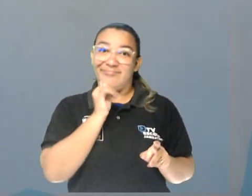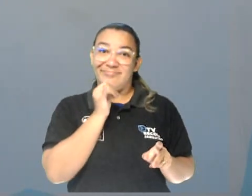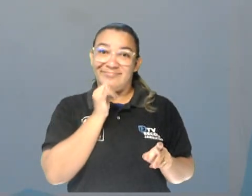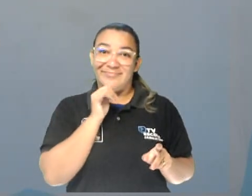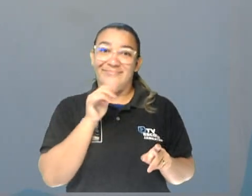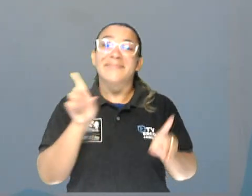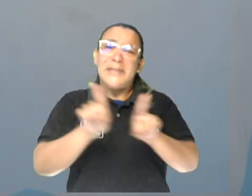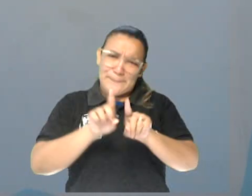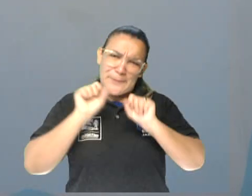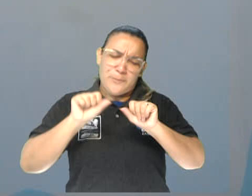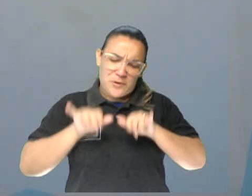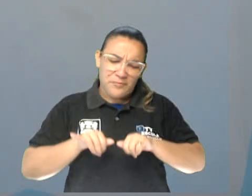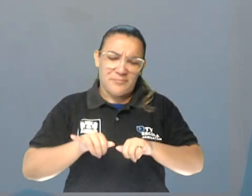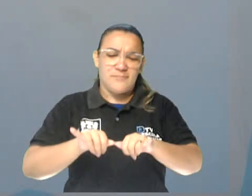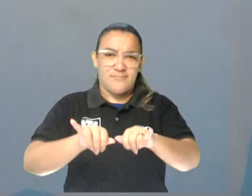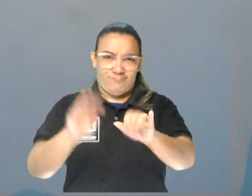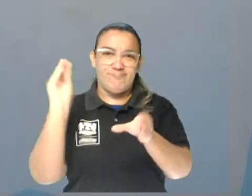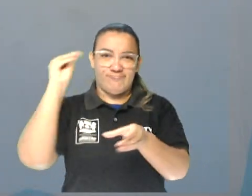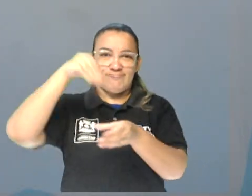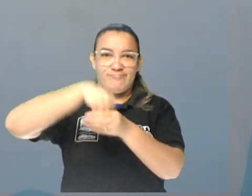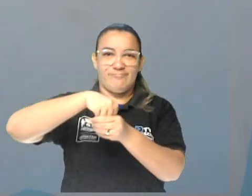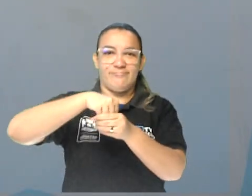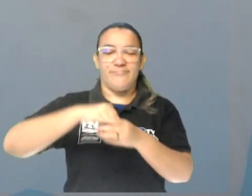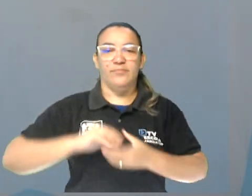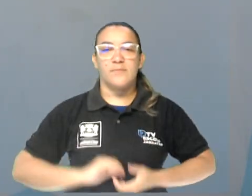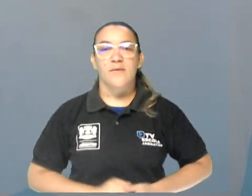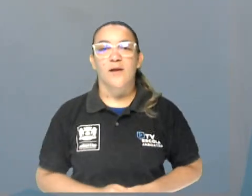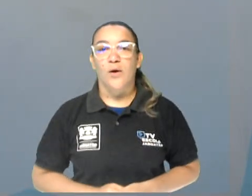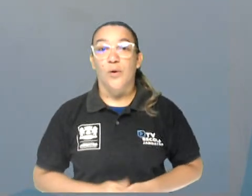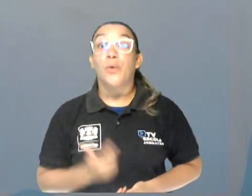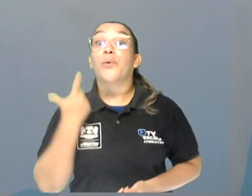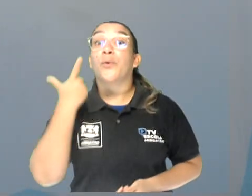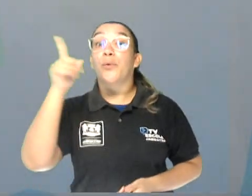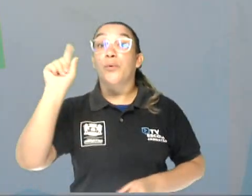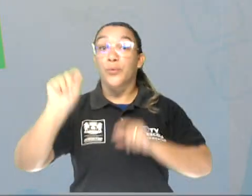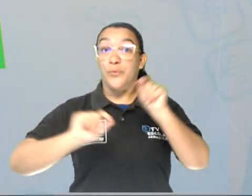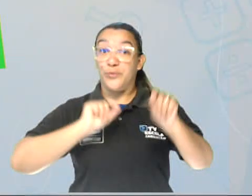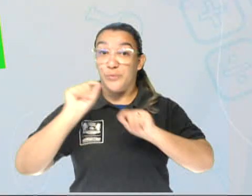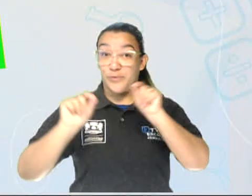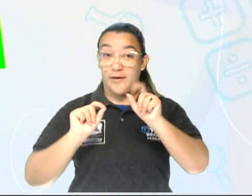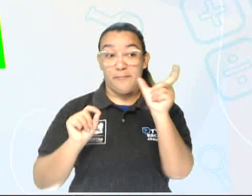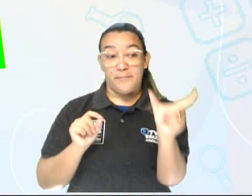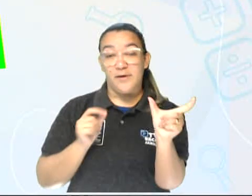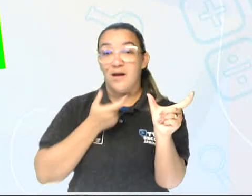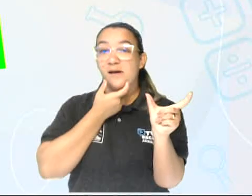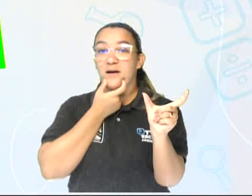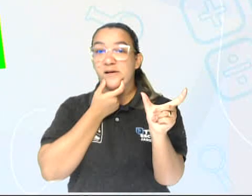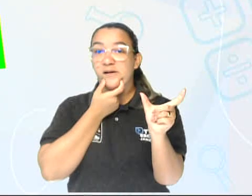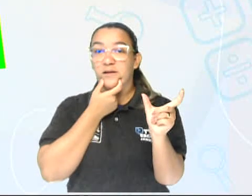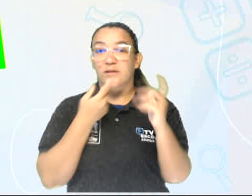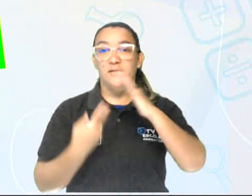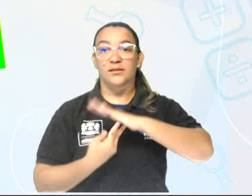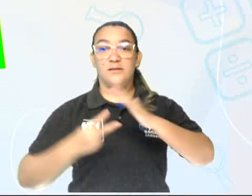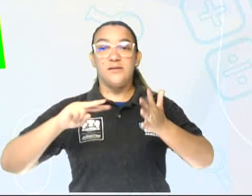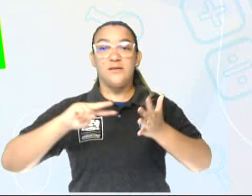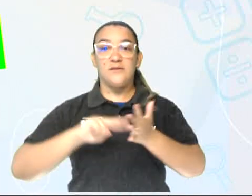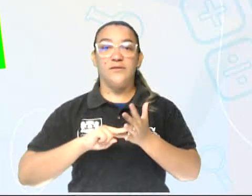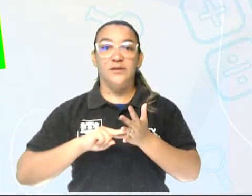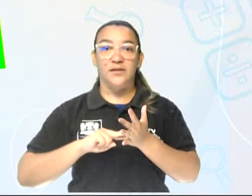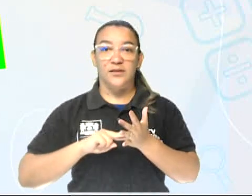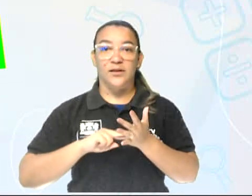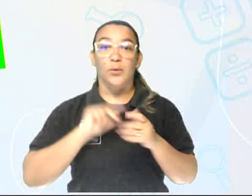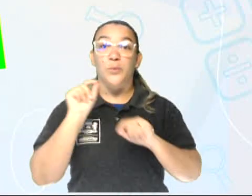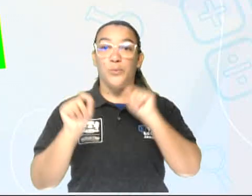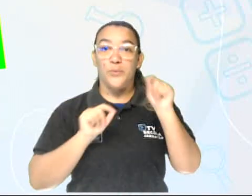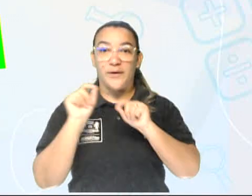supermarkets, não é verdade? A nossa próxima palavra se chama Farm Market. Farm Market